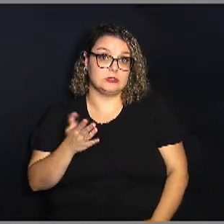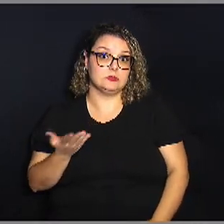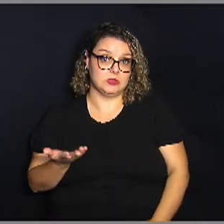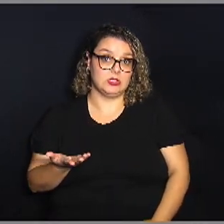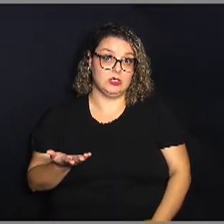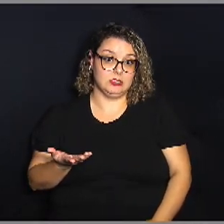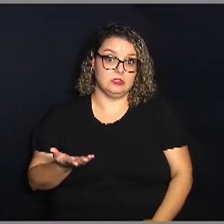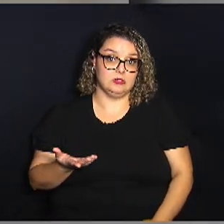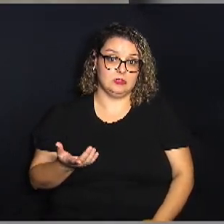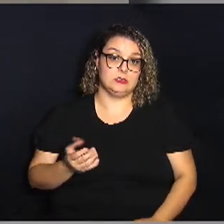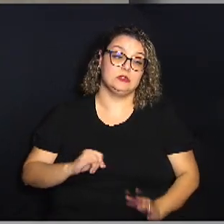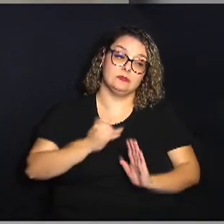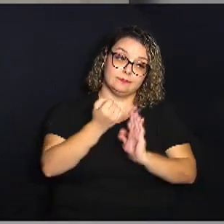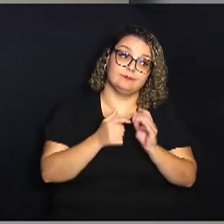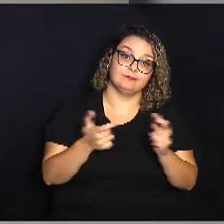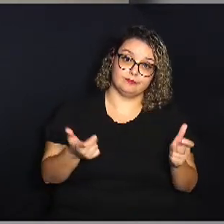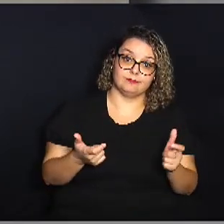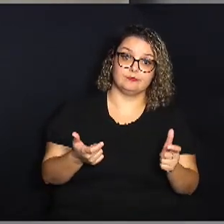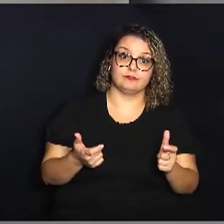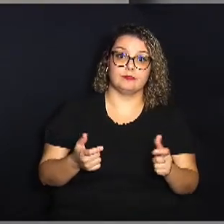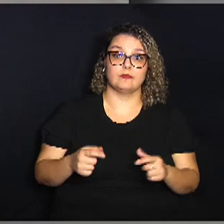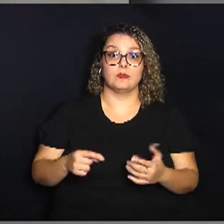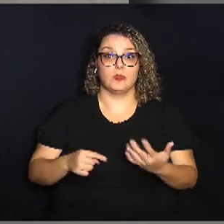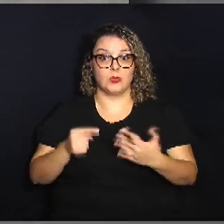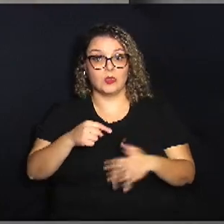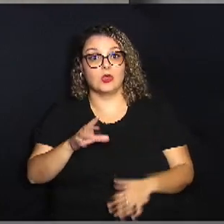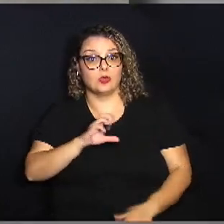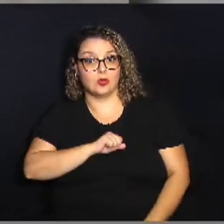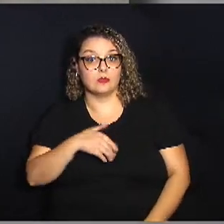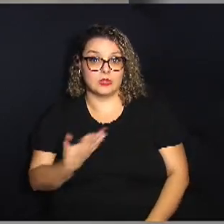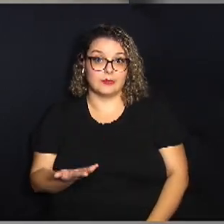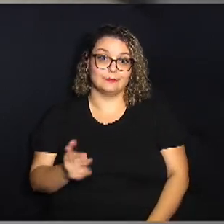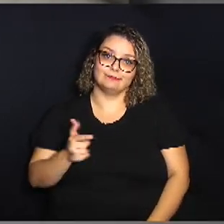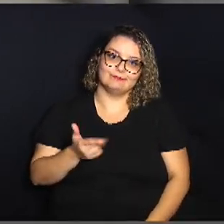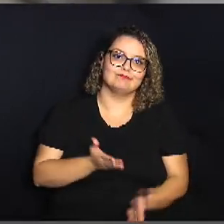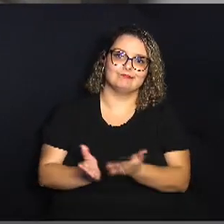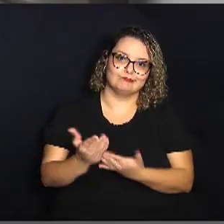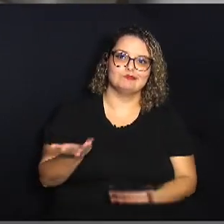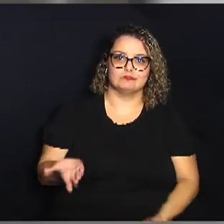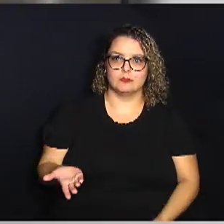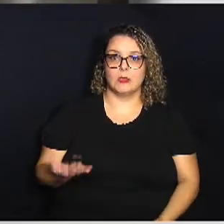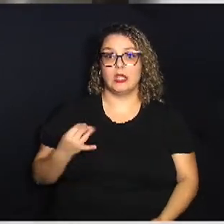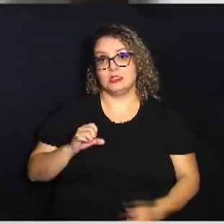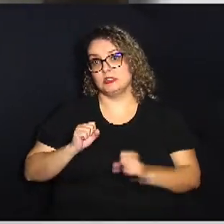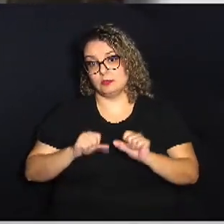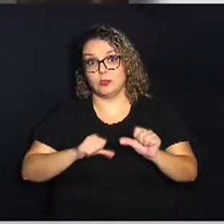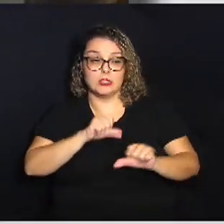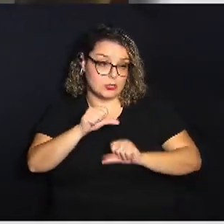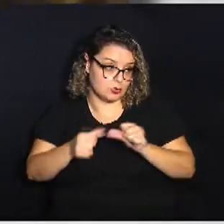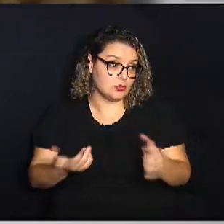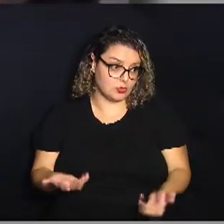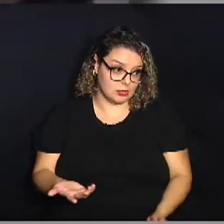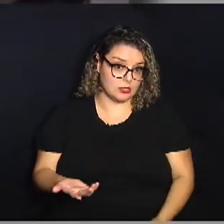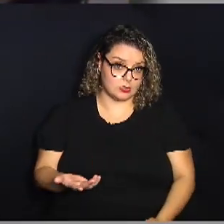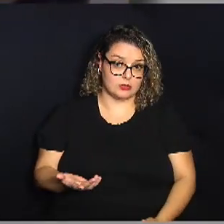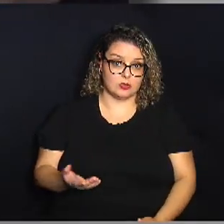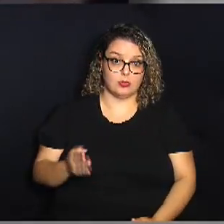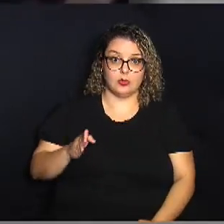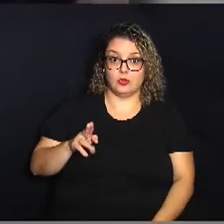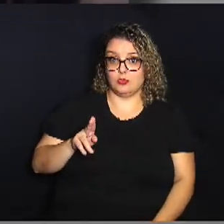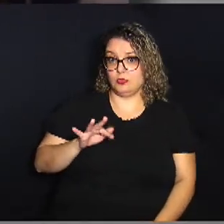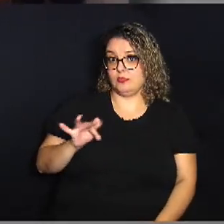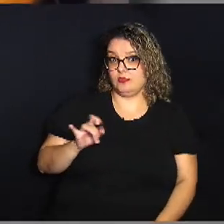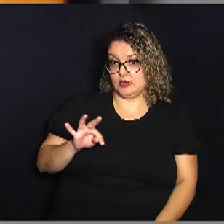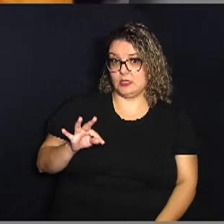eventualmente se a inflação for maior num item que você gosta muito não tem como fugir mas se você puder trocar esse buffet que você vai